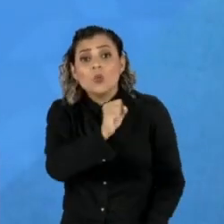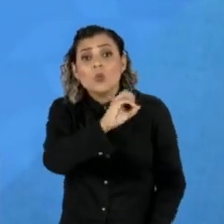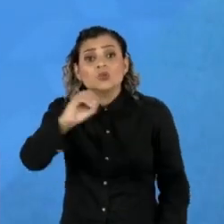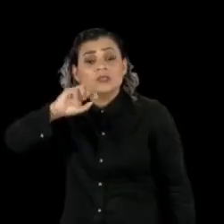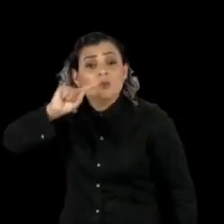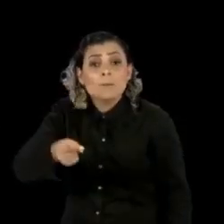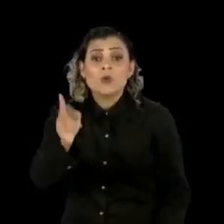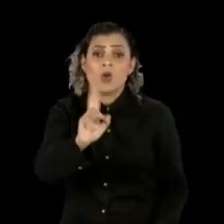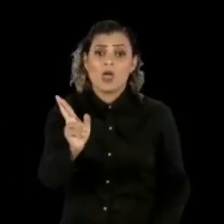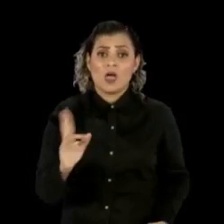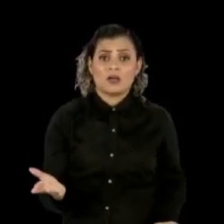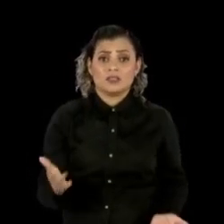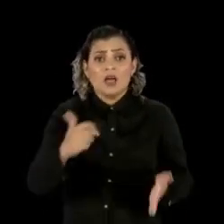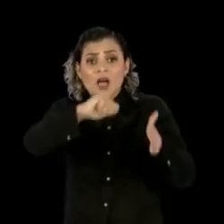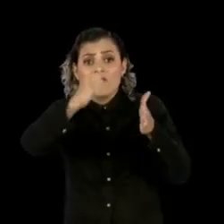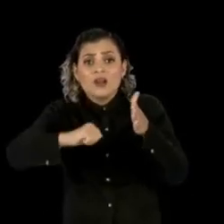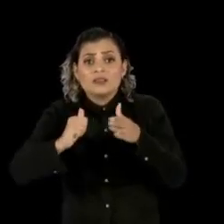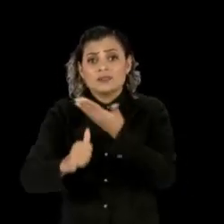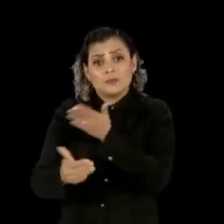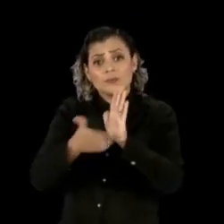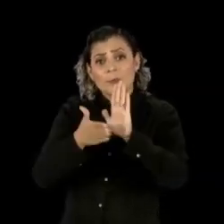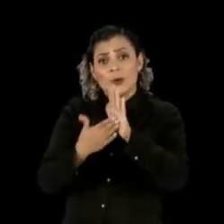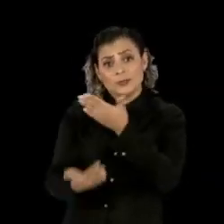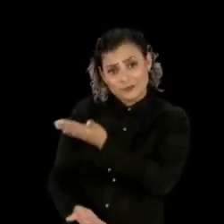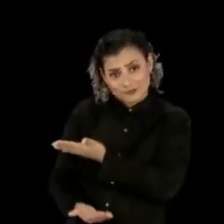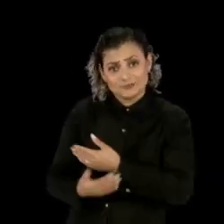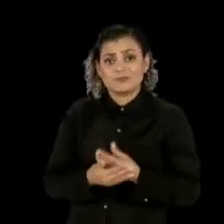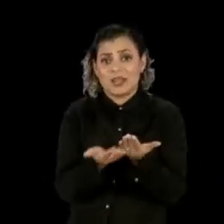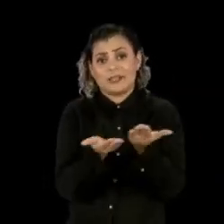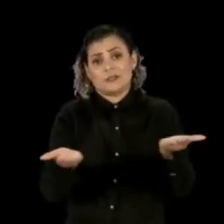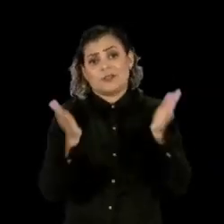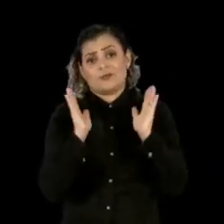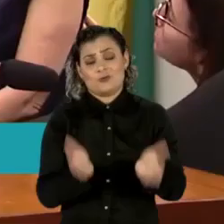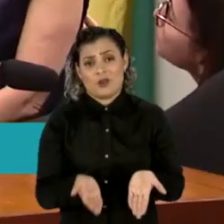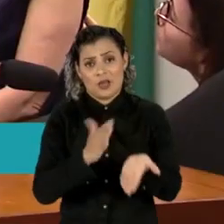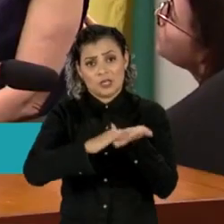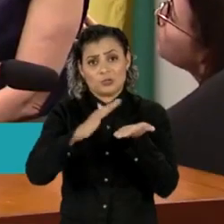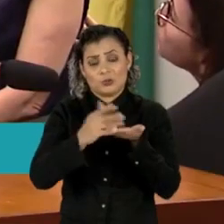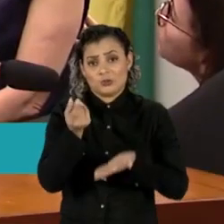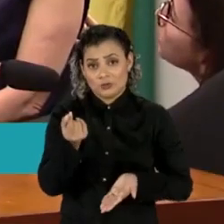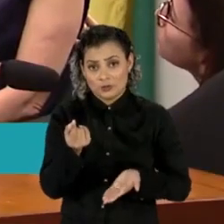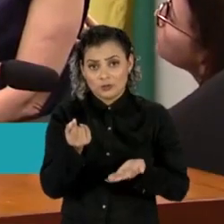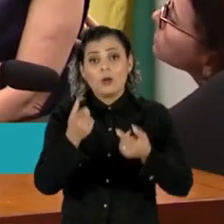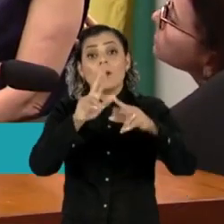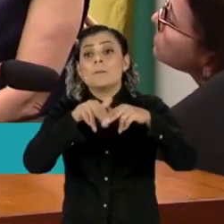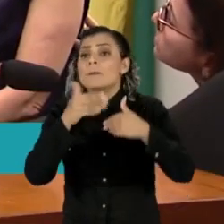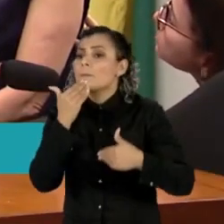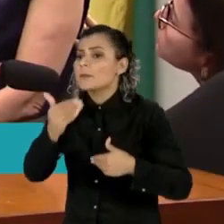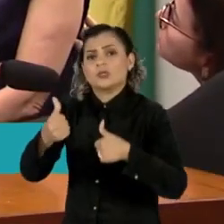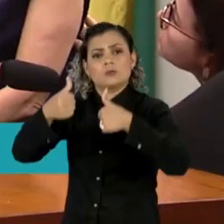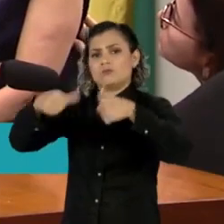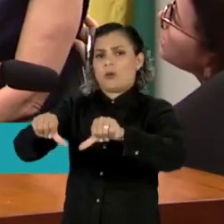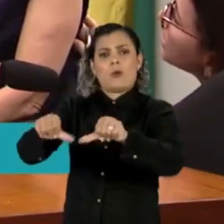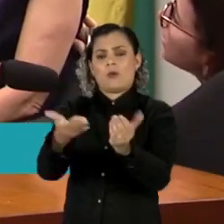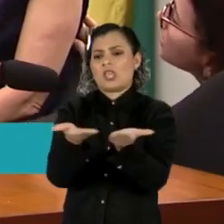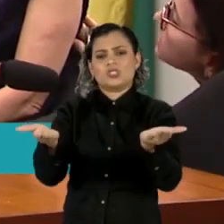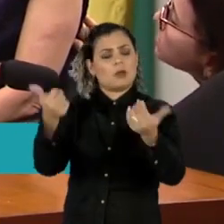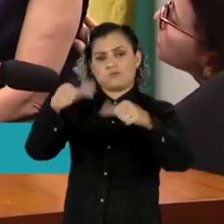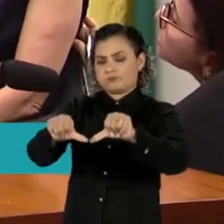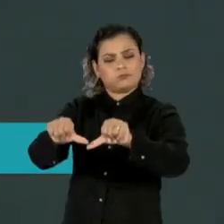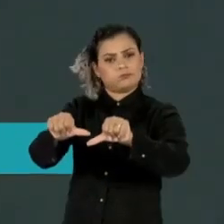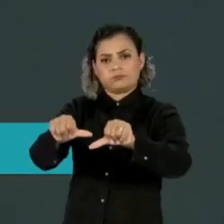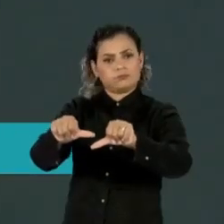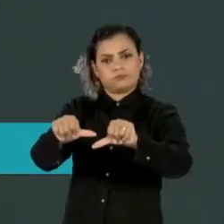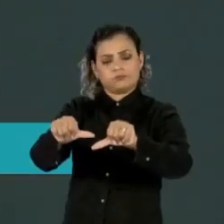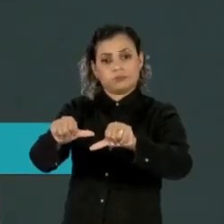na análise das propostas que disputavam o edital. A ação pede a anulação da portaria que cancelou o